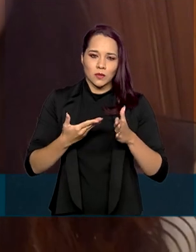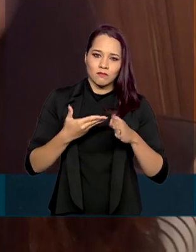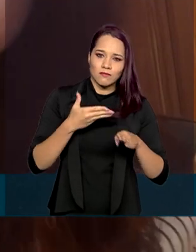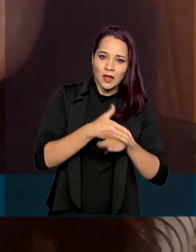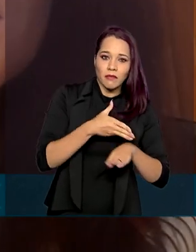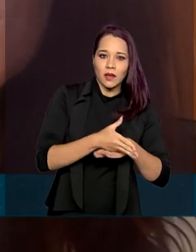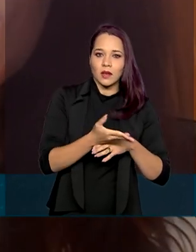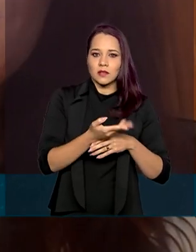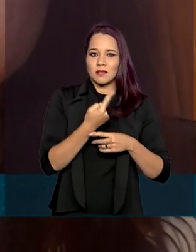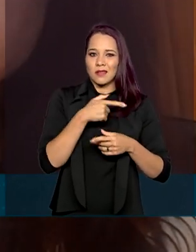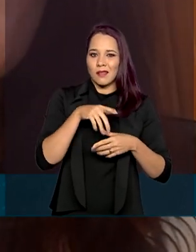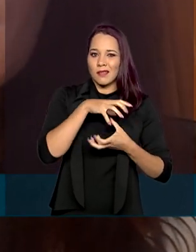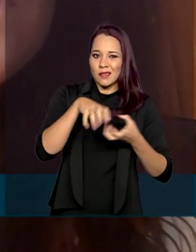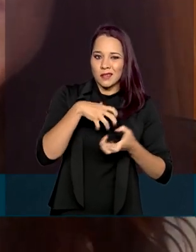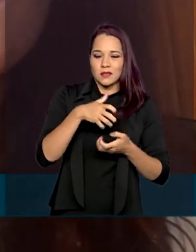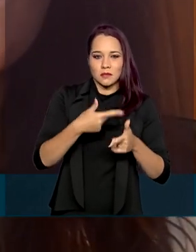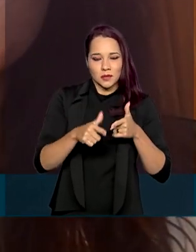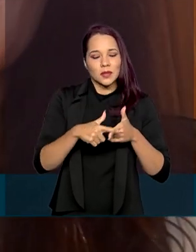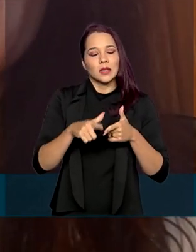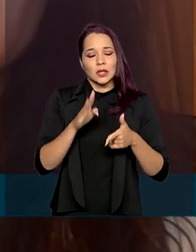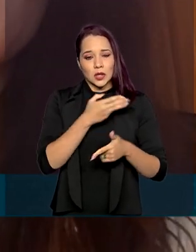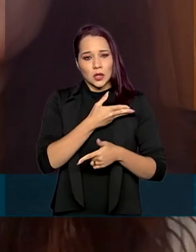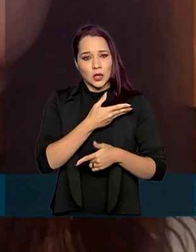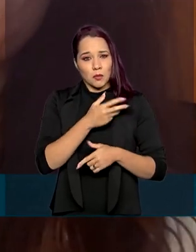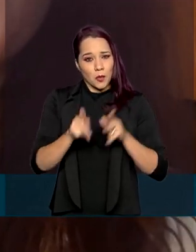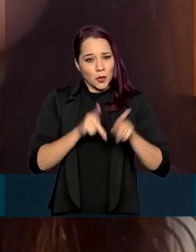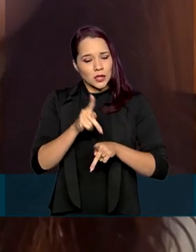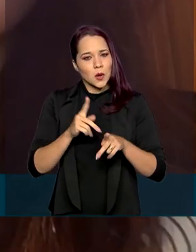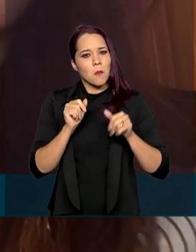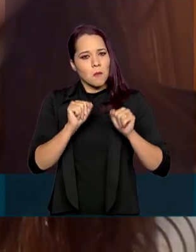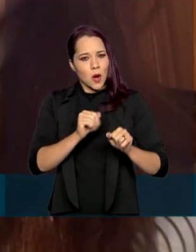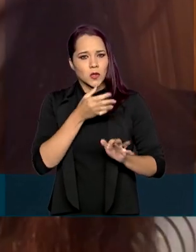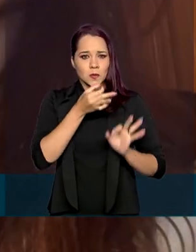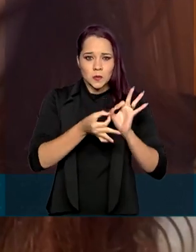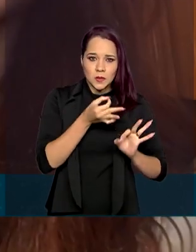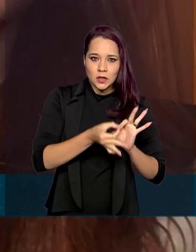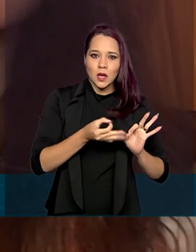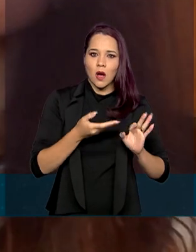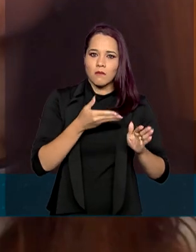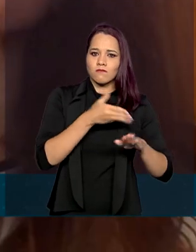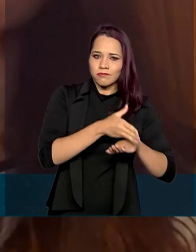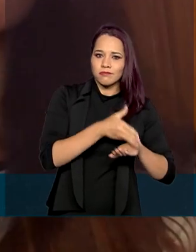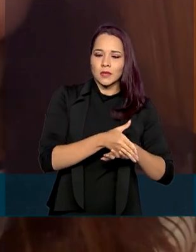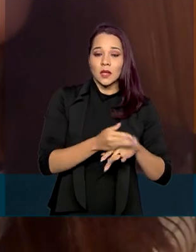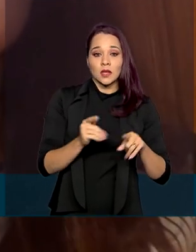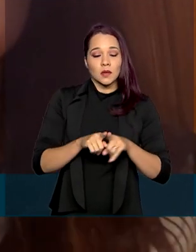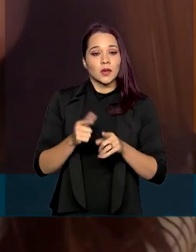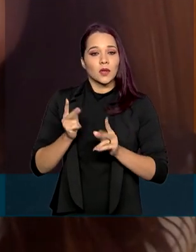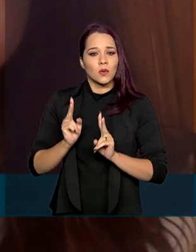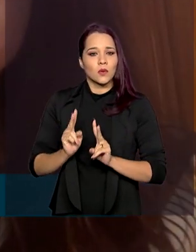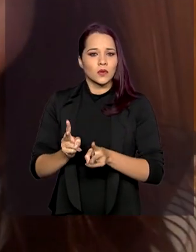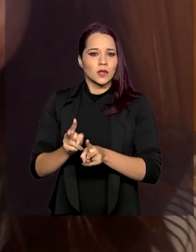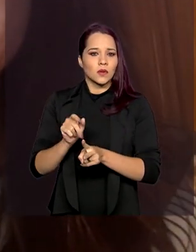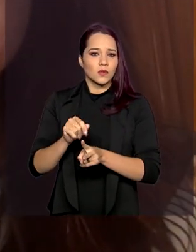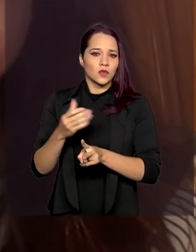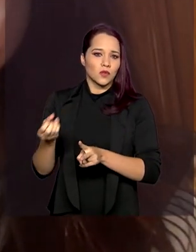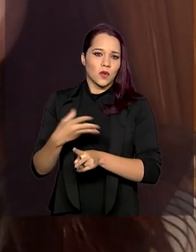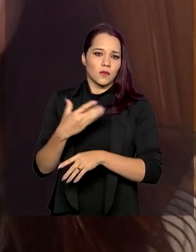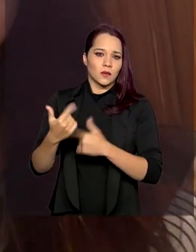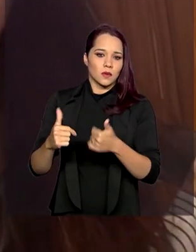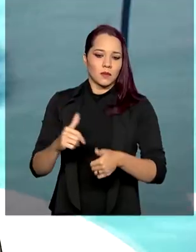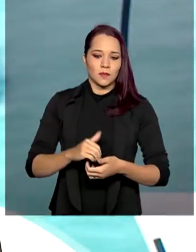faz necessária, crises são momentos em que a intervenção pública é bastante necessária, e da preservação e geração dos novos